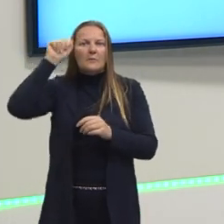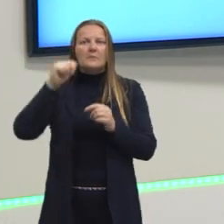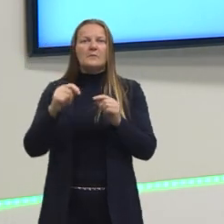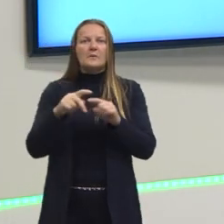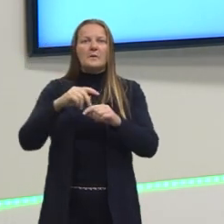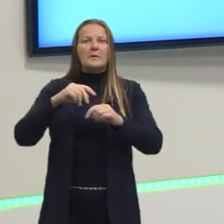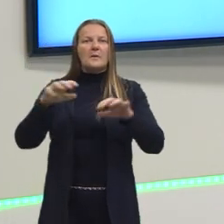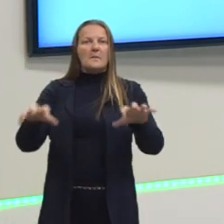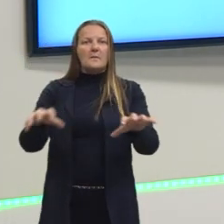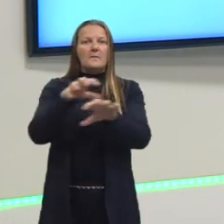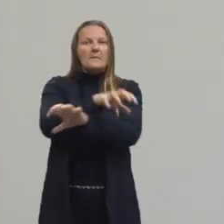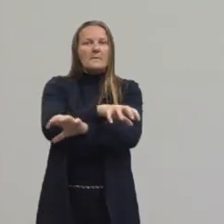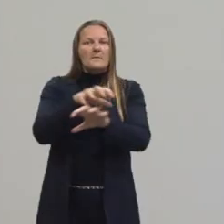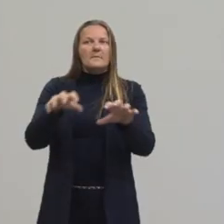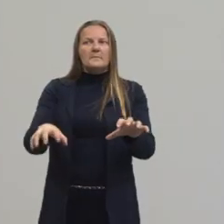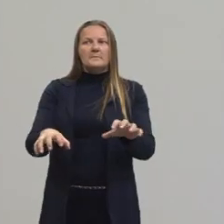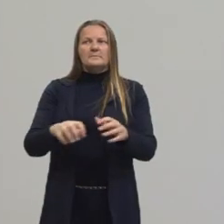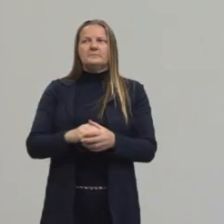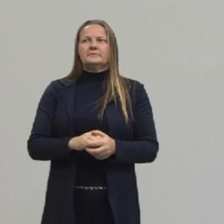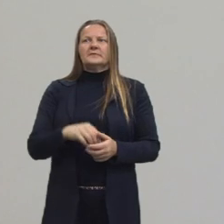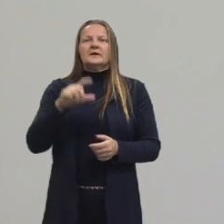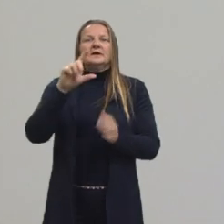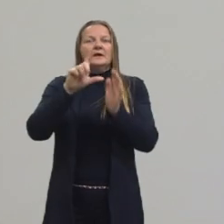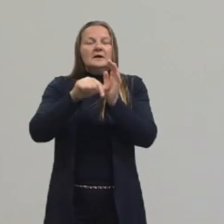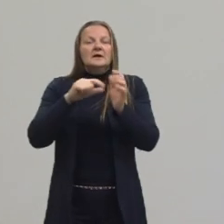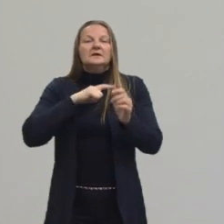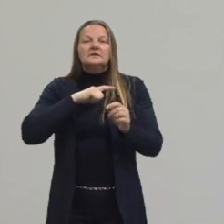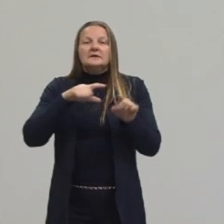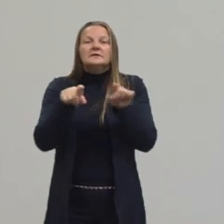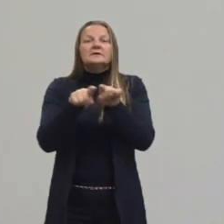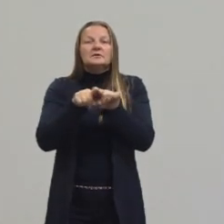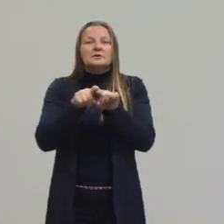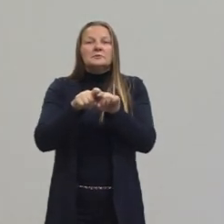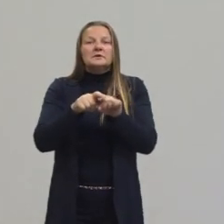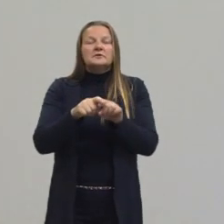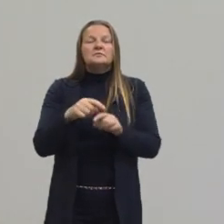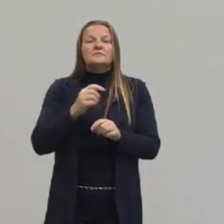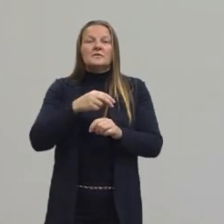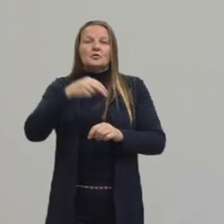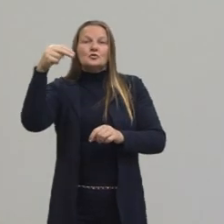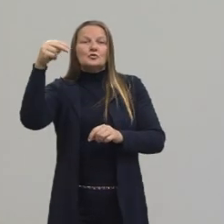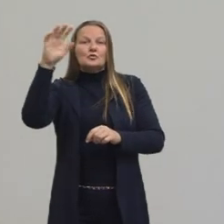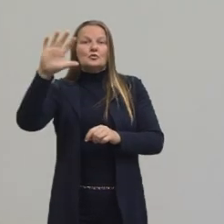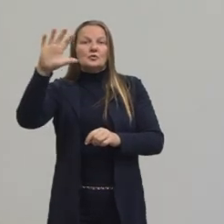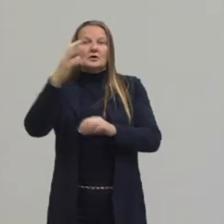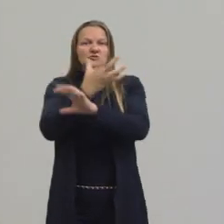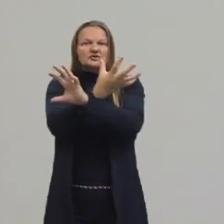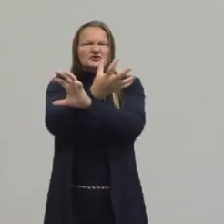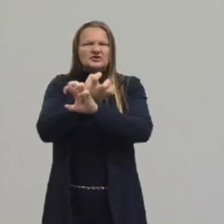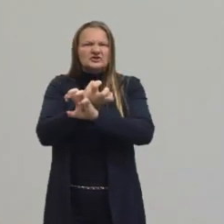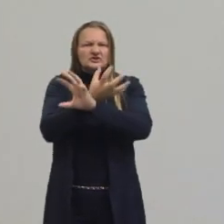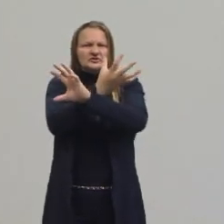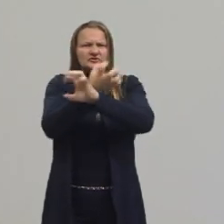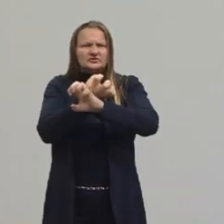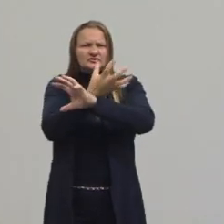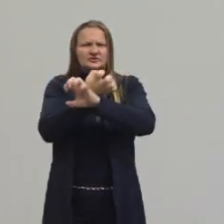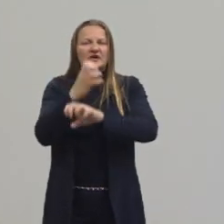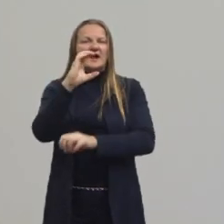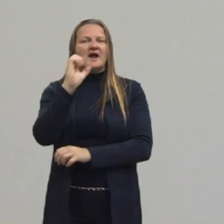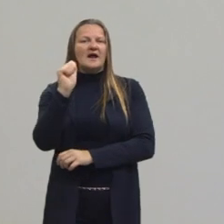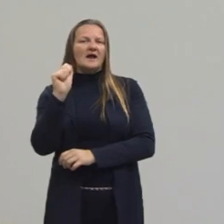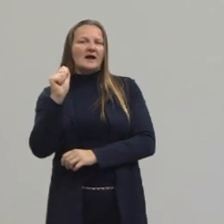bioma da floresta amazônica. Depois, nós temos a Caatinga, mais ao nordeste, aqui mais no centro,